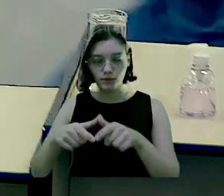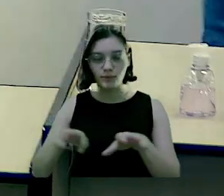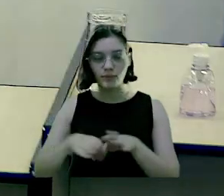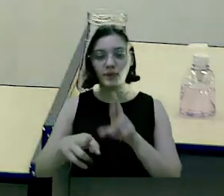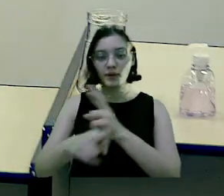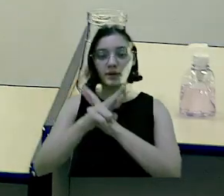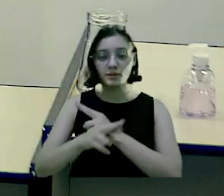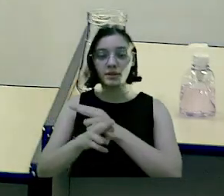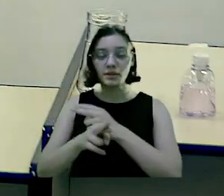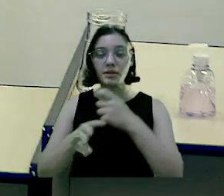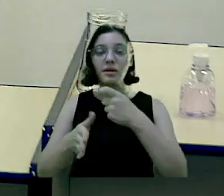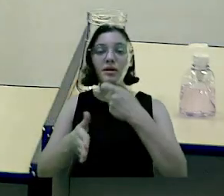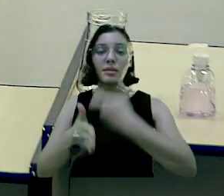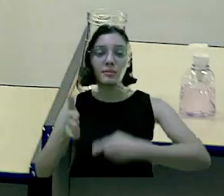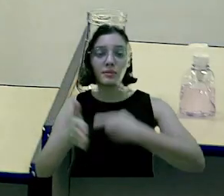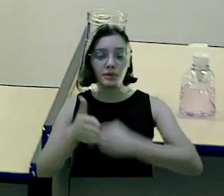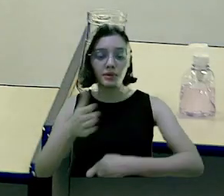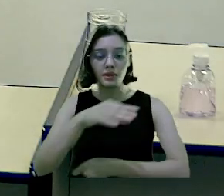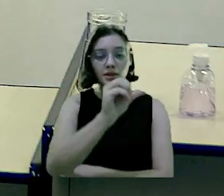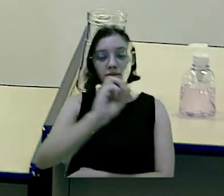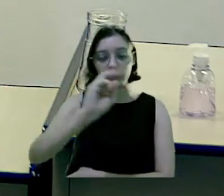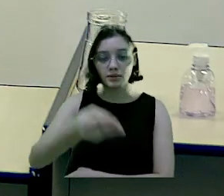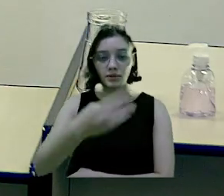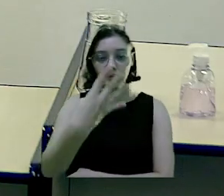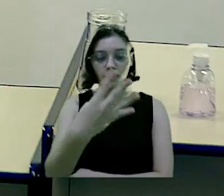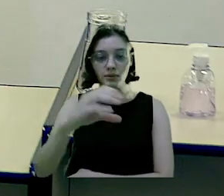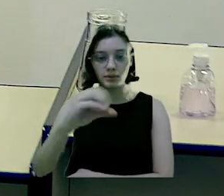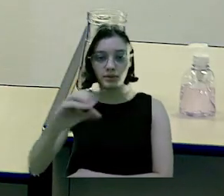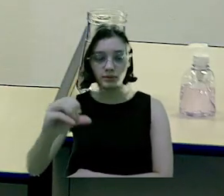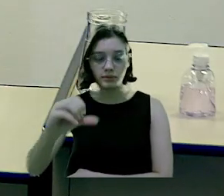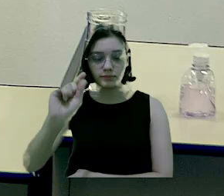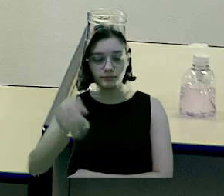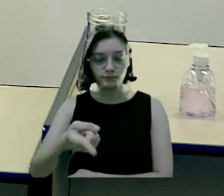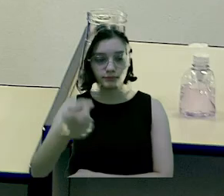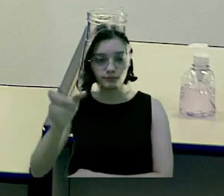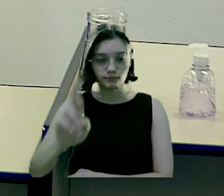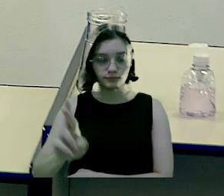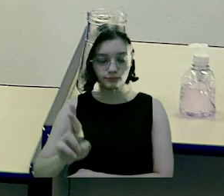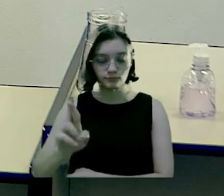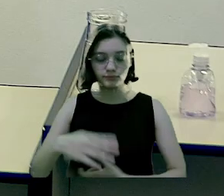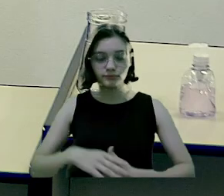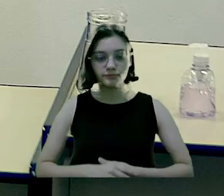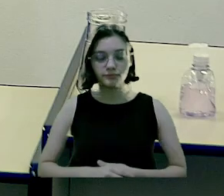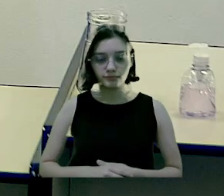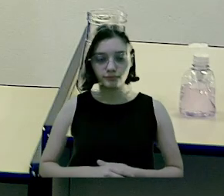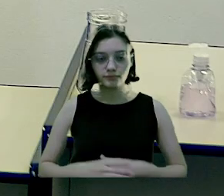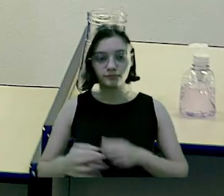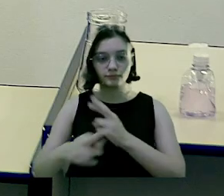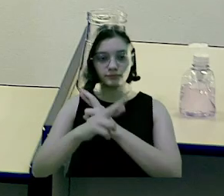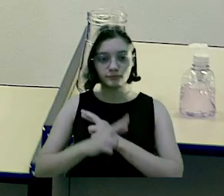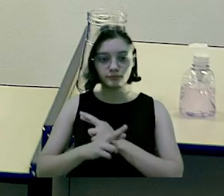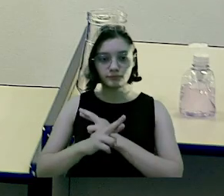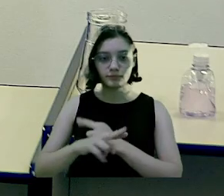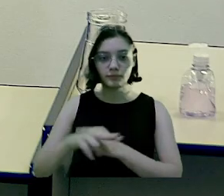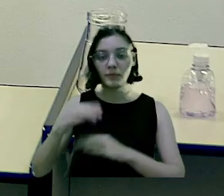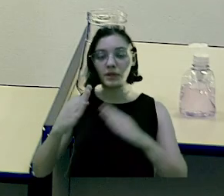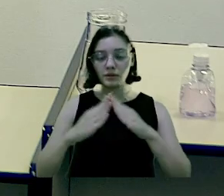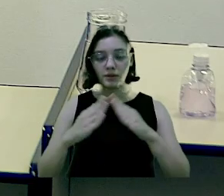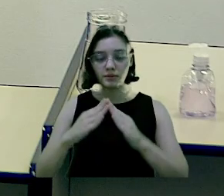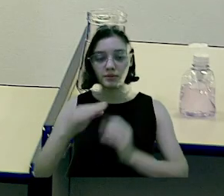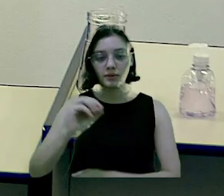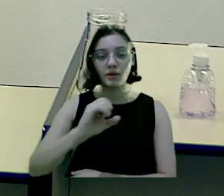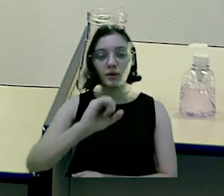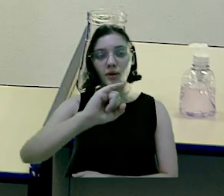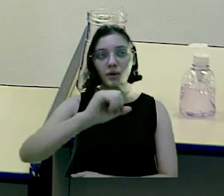Receita tributária,$ 6.401.639,57. Receita